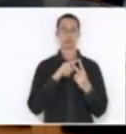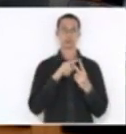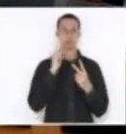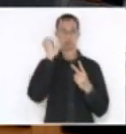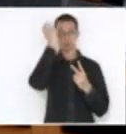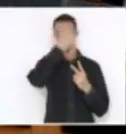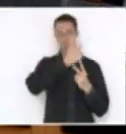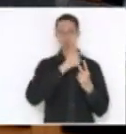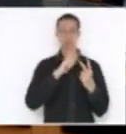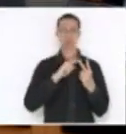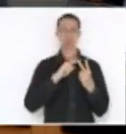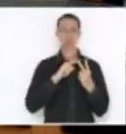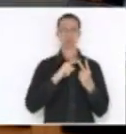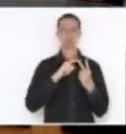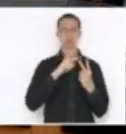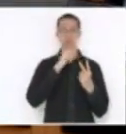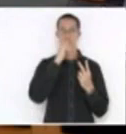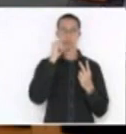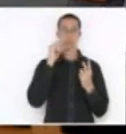Exatamente.